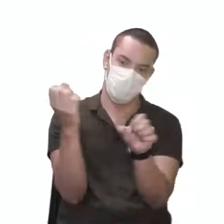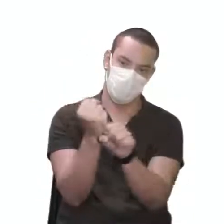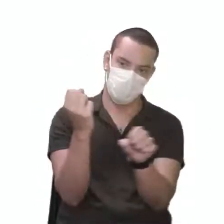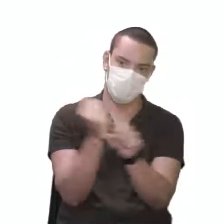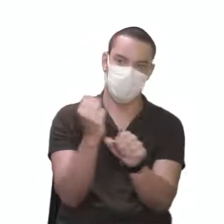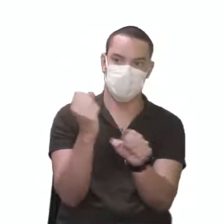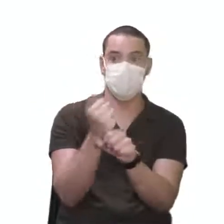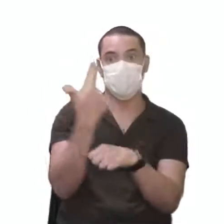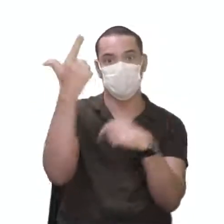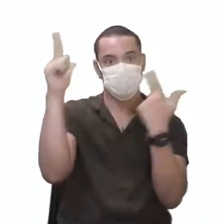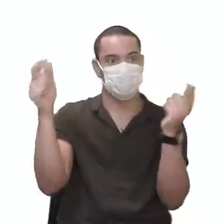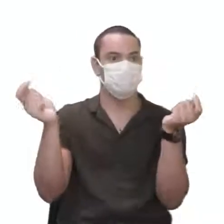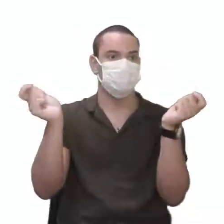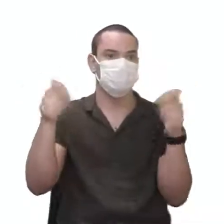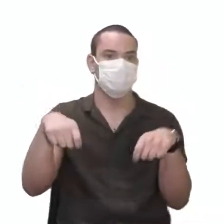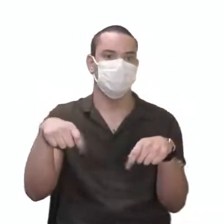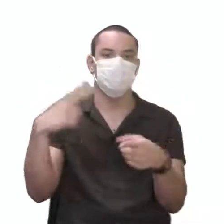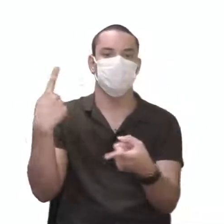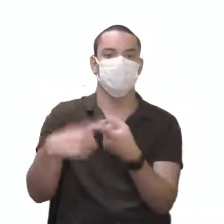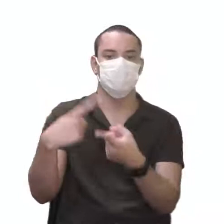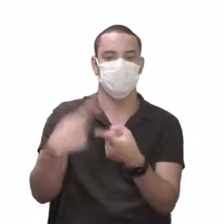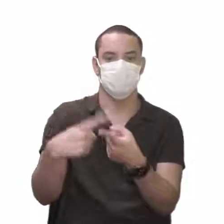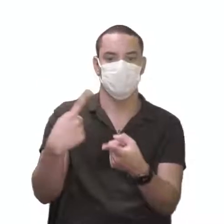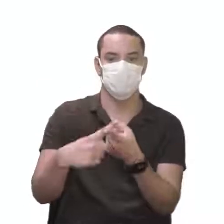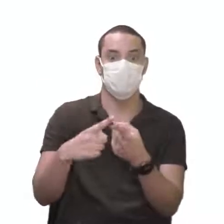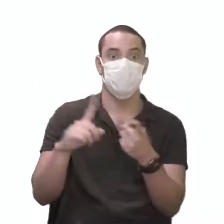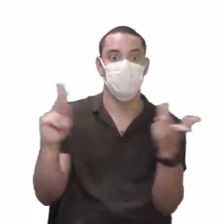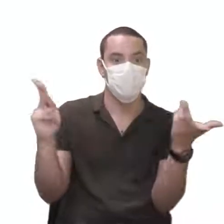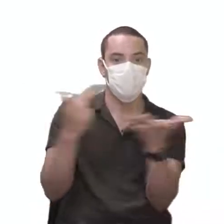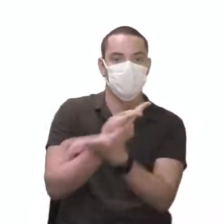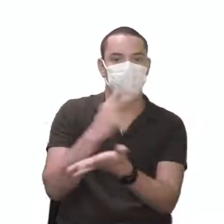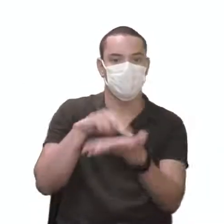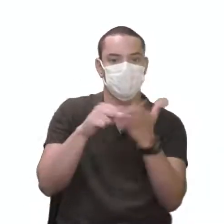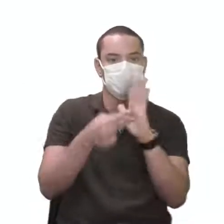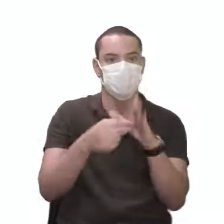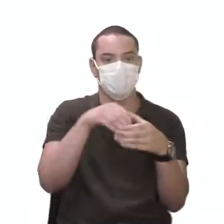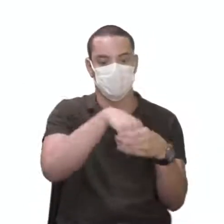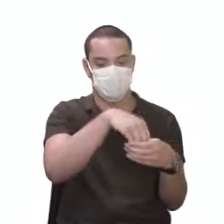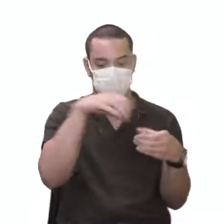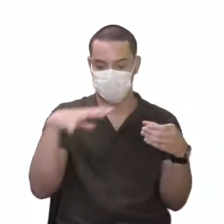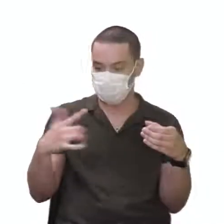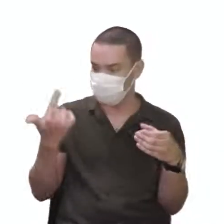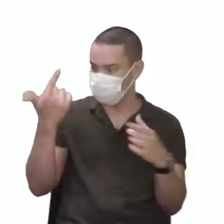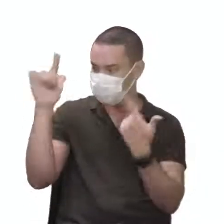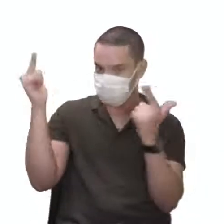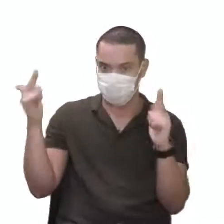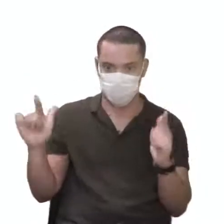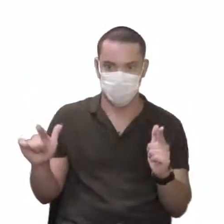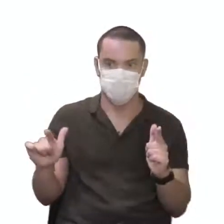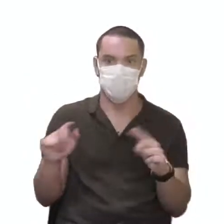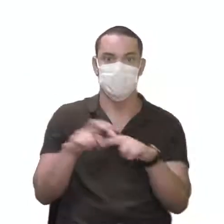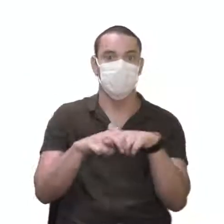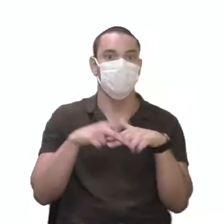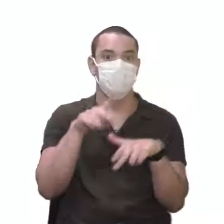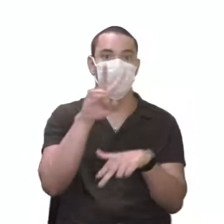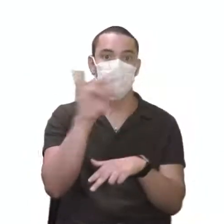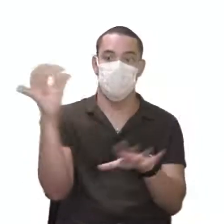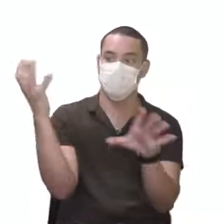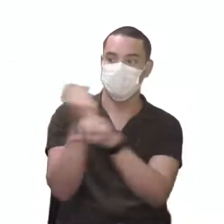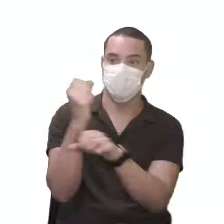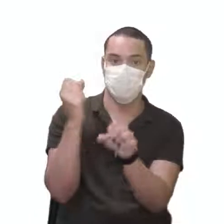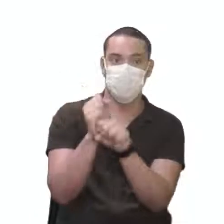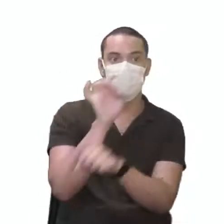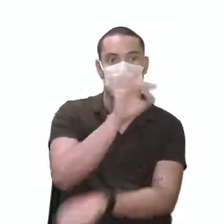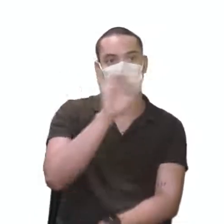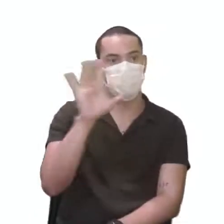as outras probabilidades. Por quê? Porque quando elas só acontecem, elas excluem os eventos de outros. Então, você vai ter que somar